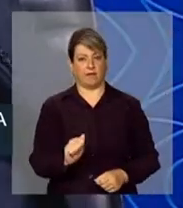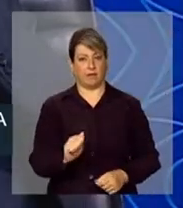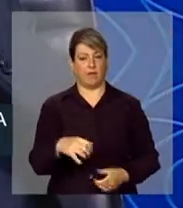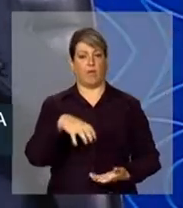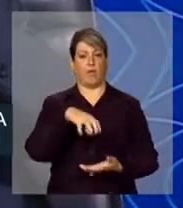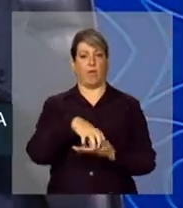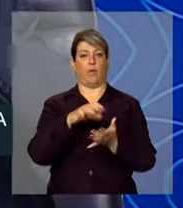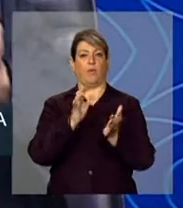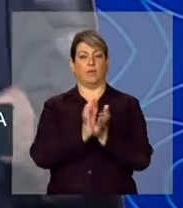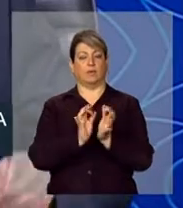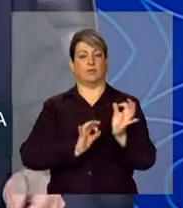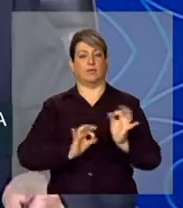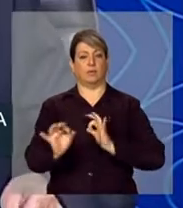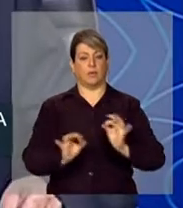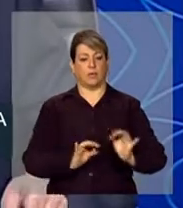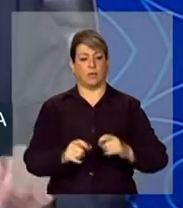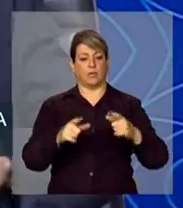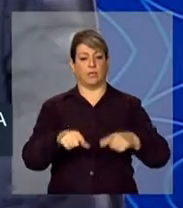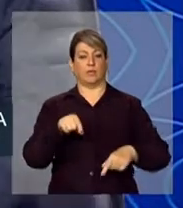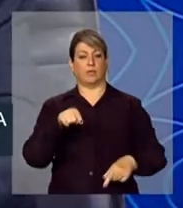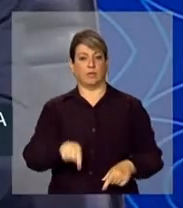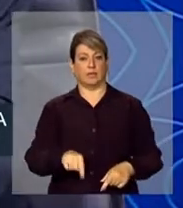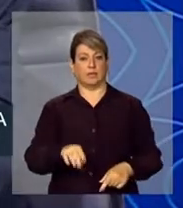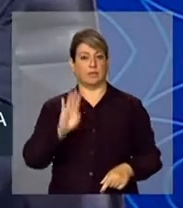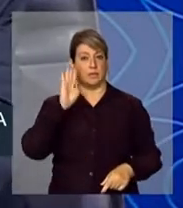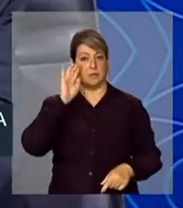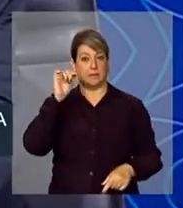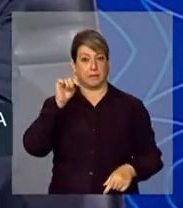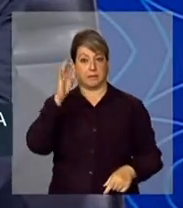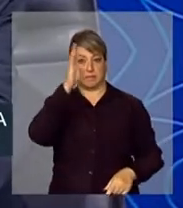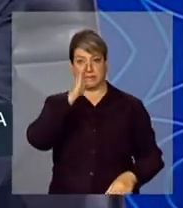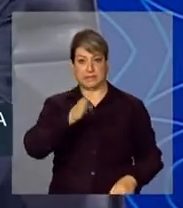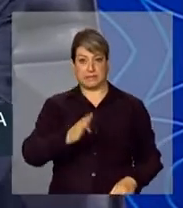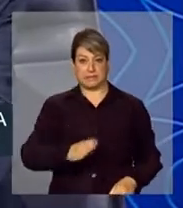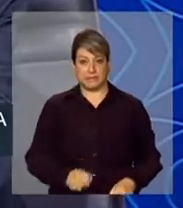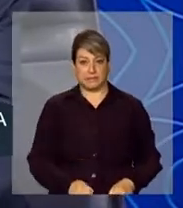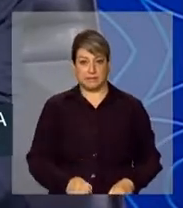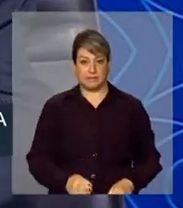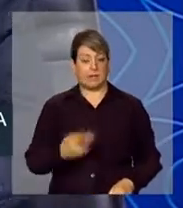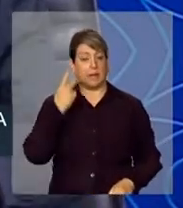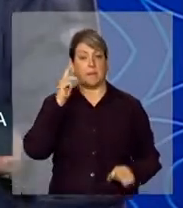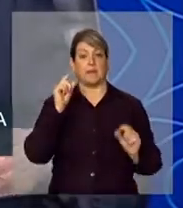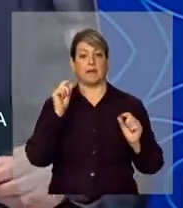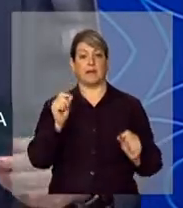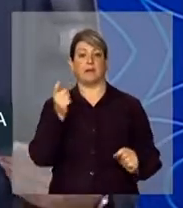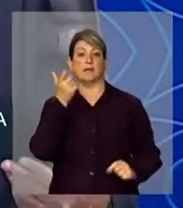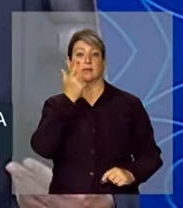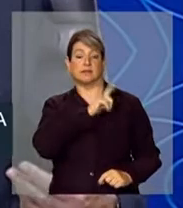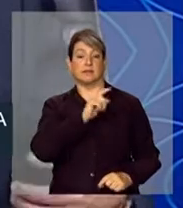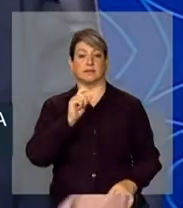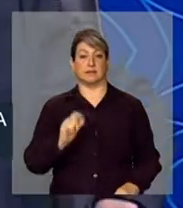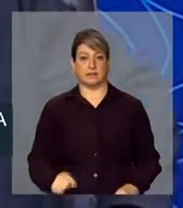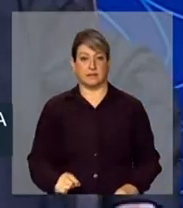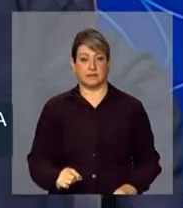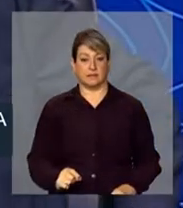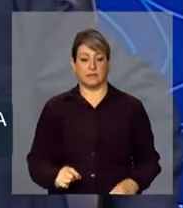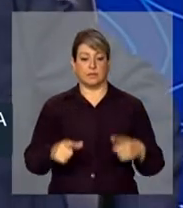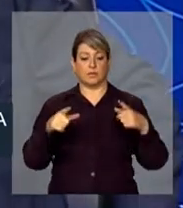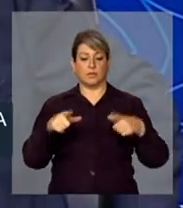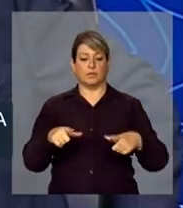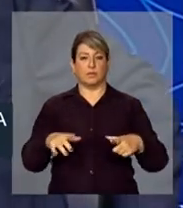Organizador Local e pelo Brasil, para assegurar um ambiente